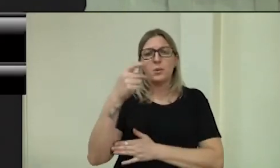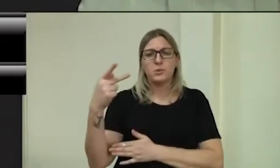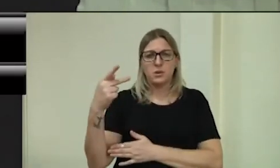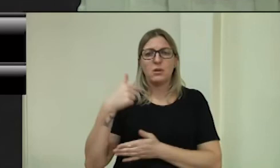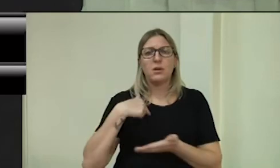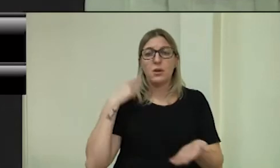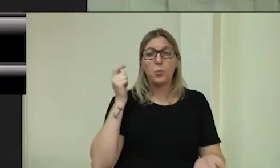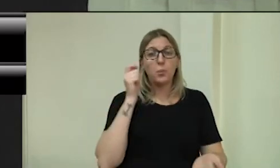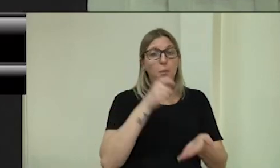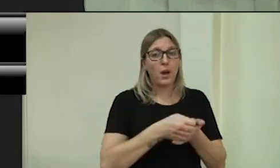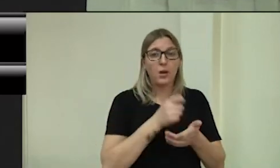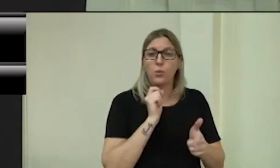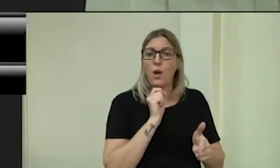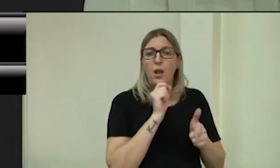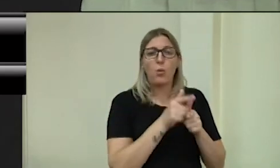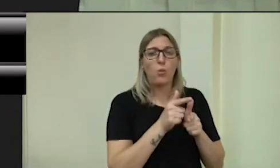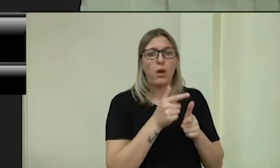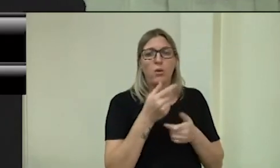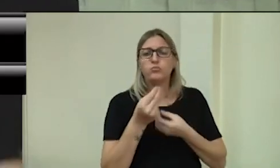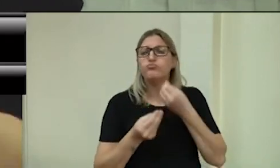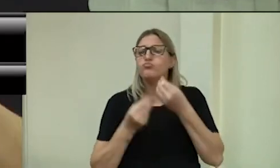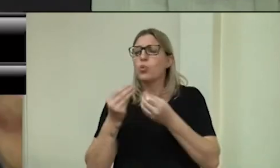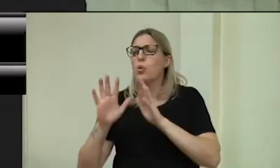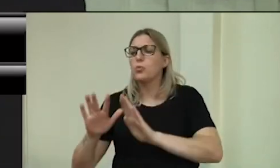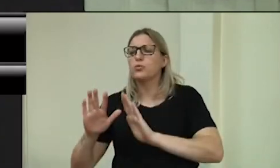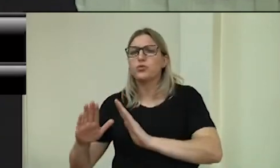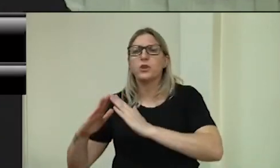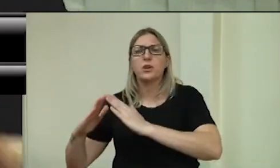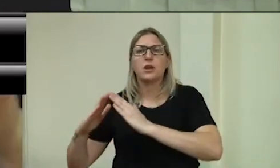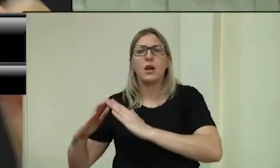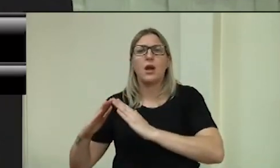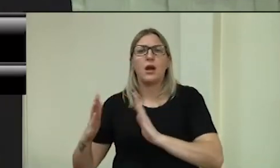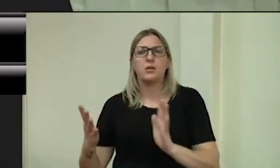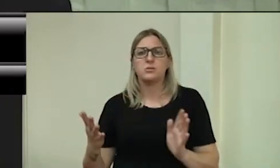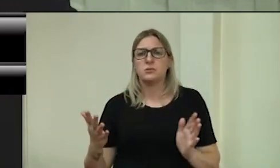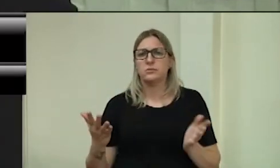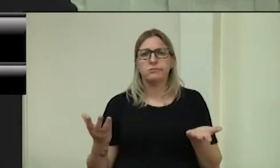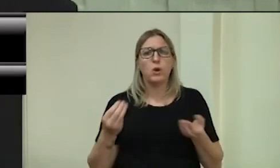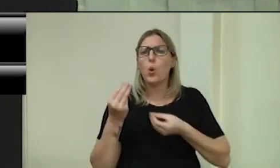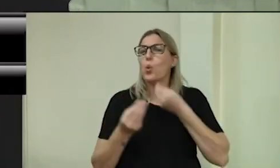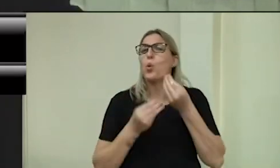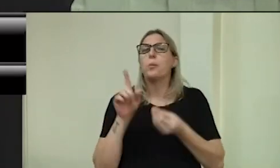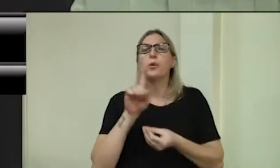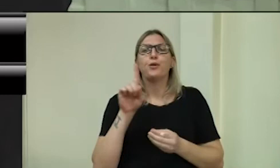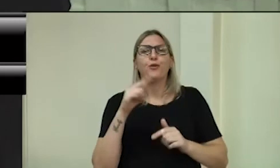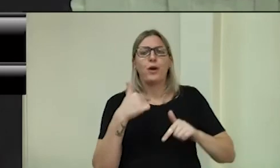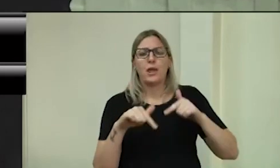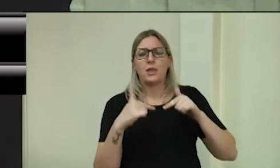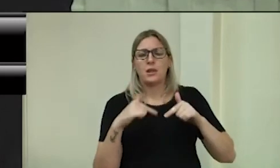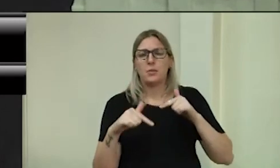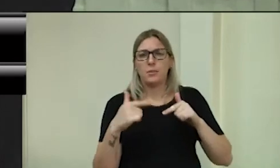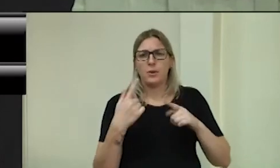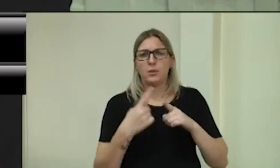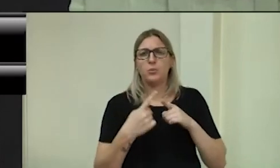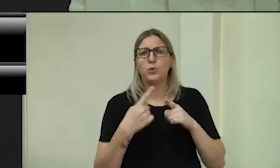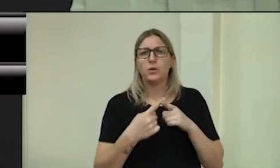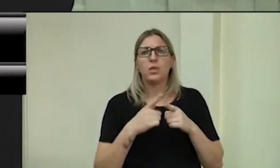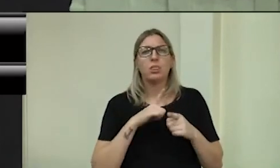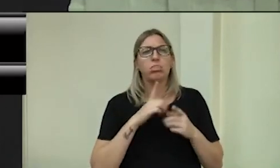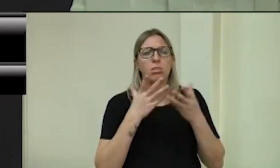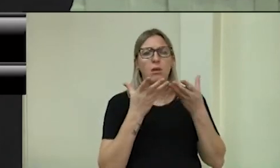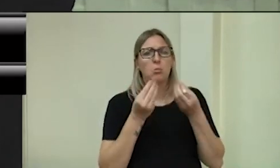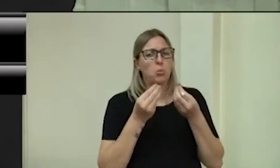Então, assim, não tem como ficar em casa. Não tem como a gente dizer não, não vou trabalhar. porque tem muito liberal autônomo